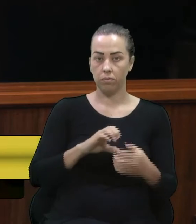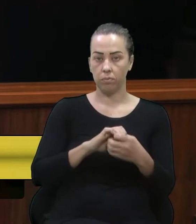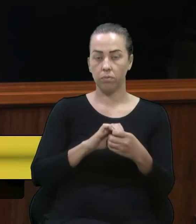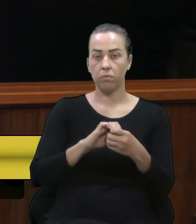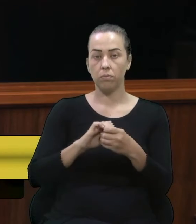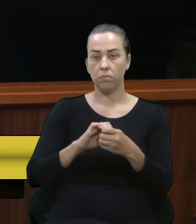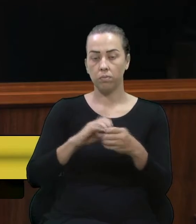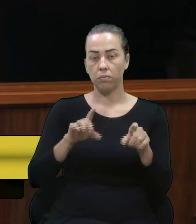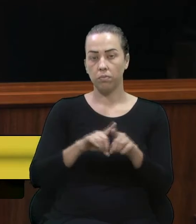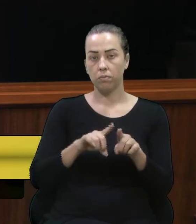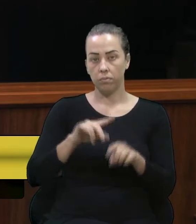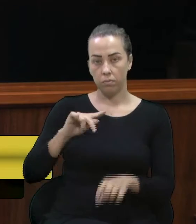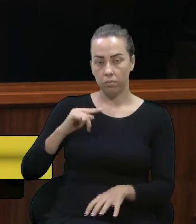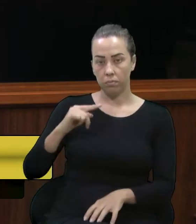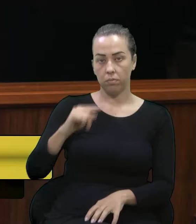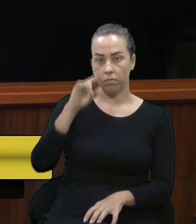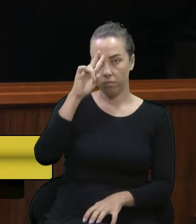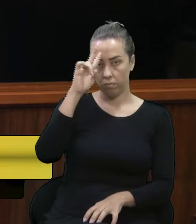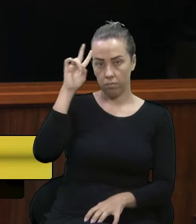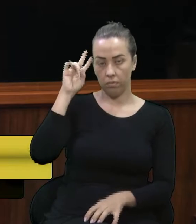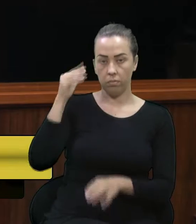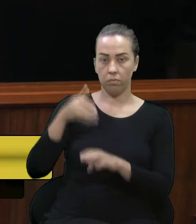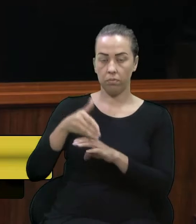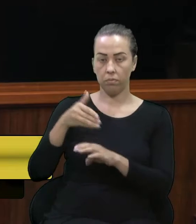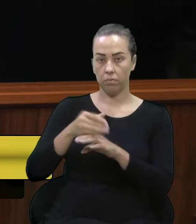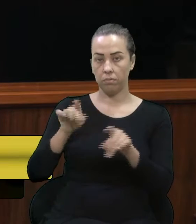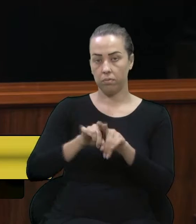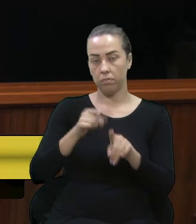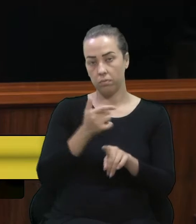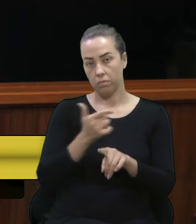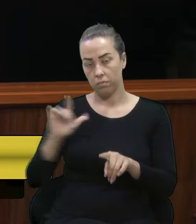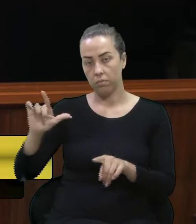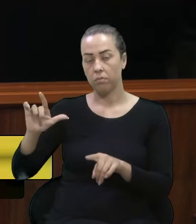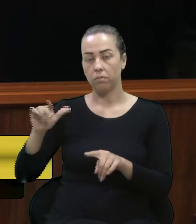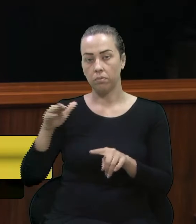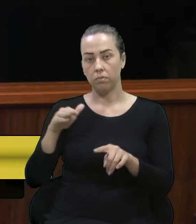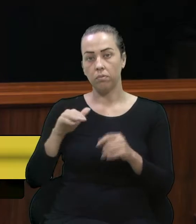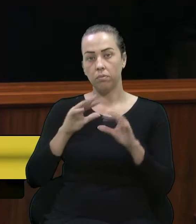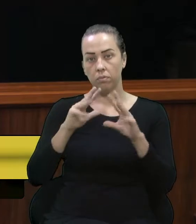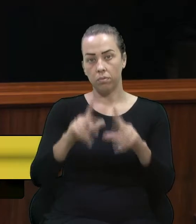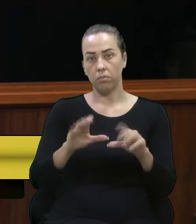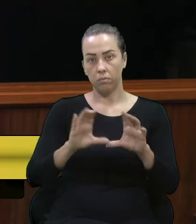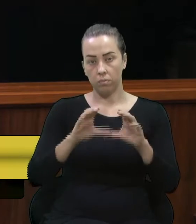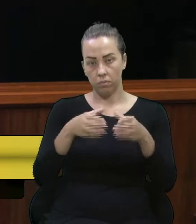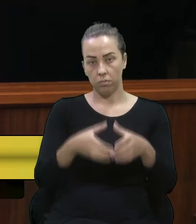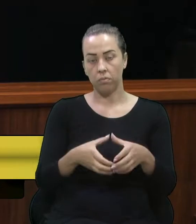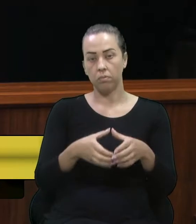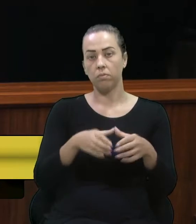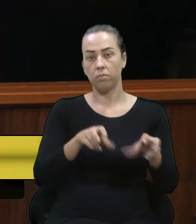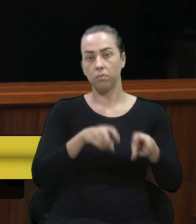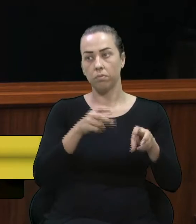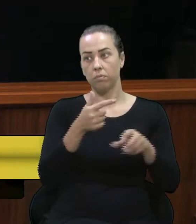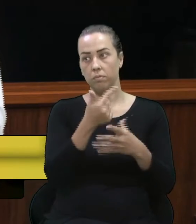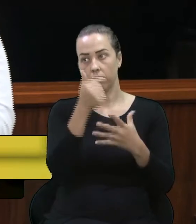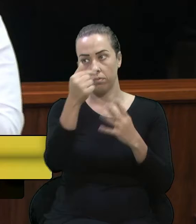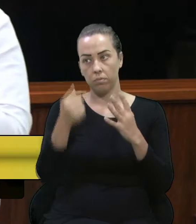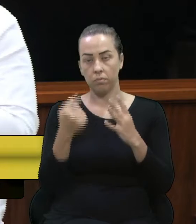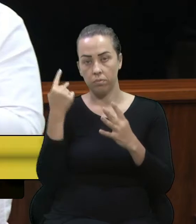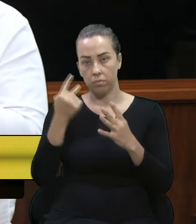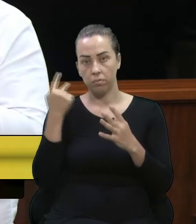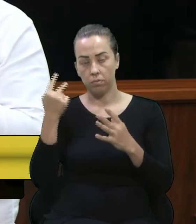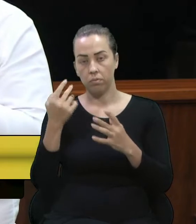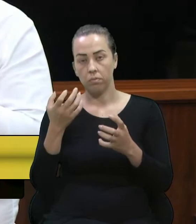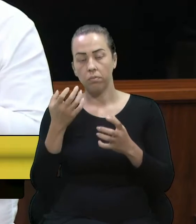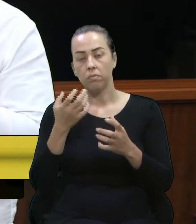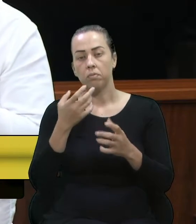Nosso presidente Velocino também participou com outros membros aqui, da Comissão de Agricultura e outros vereadores. E o que